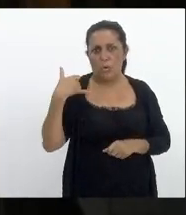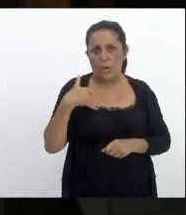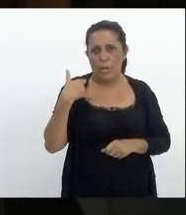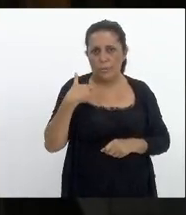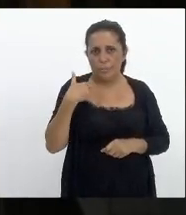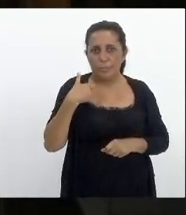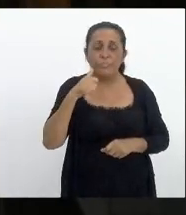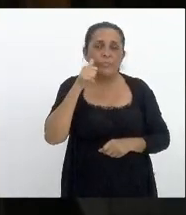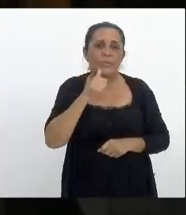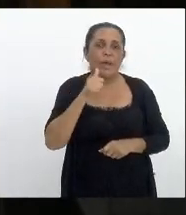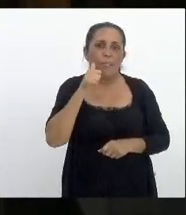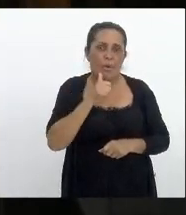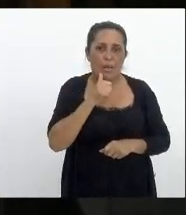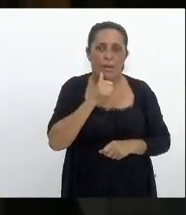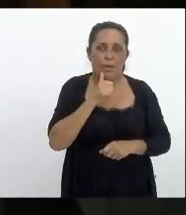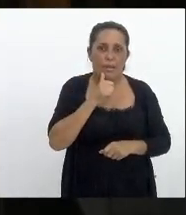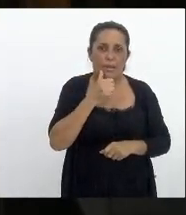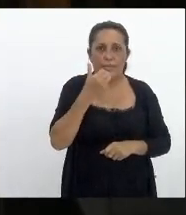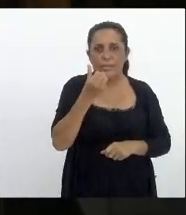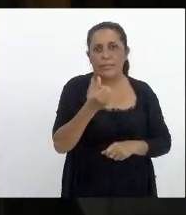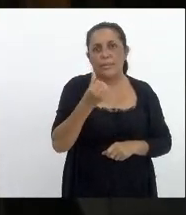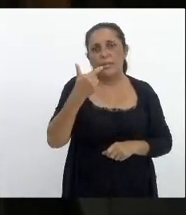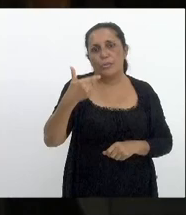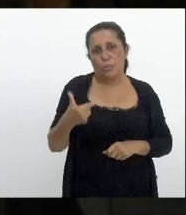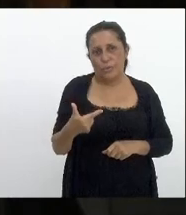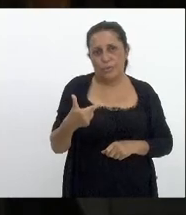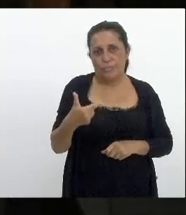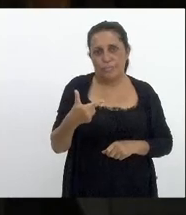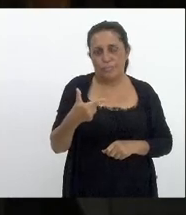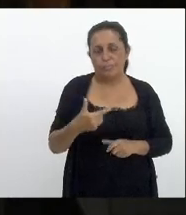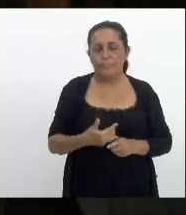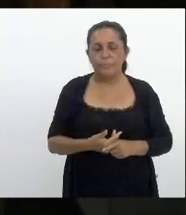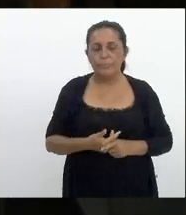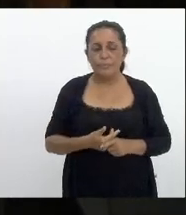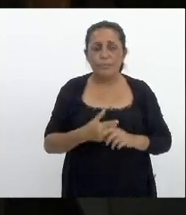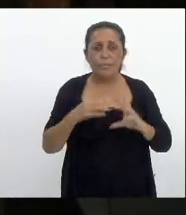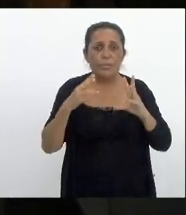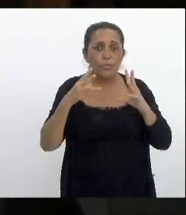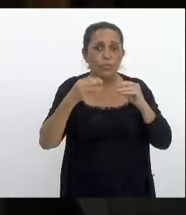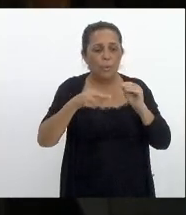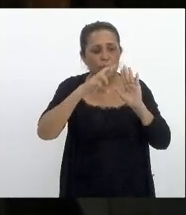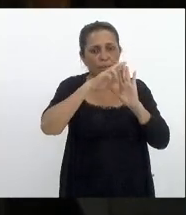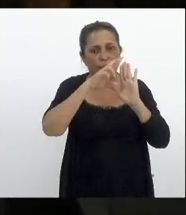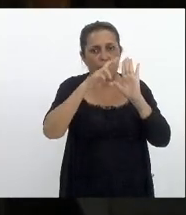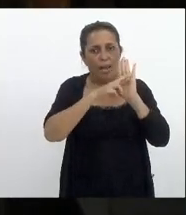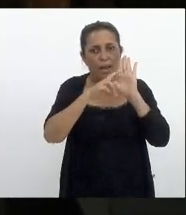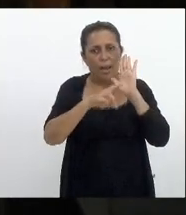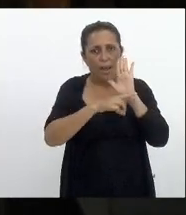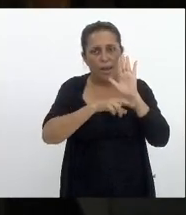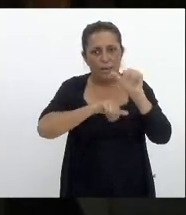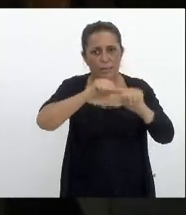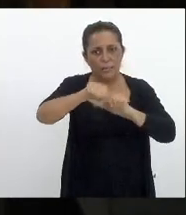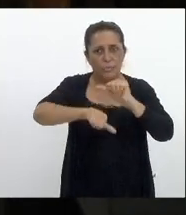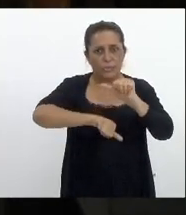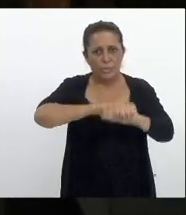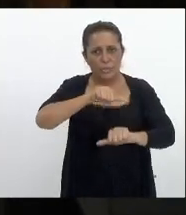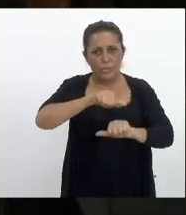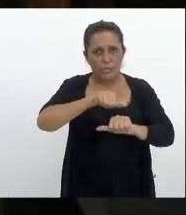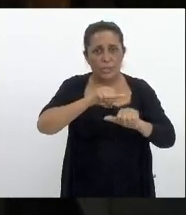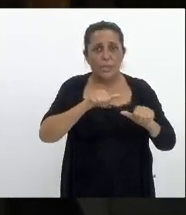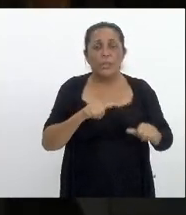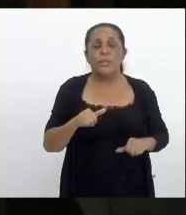e da mulher a 62 todas as regras de transição da união